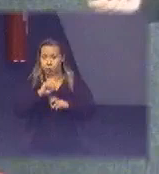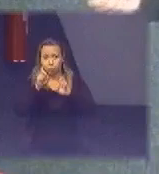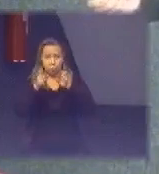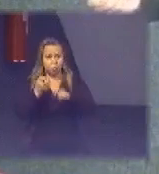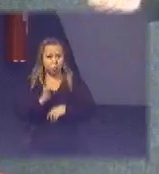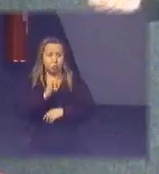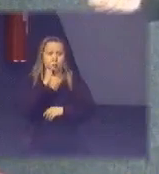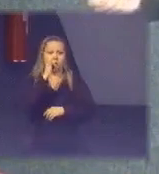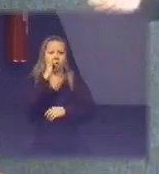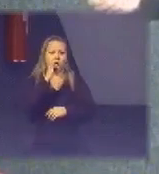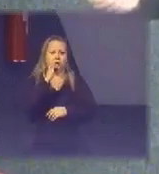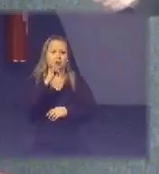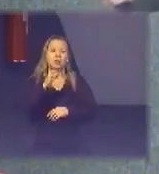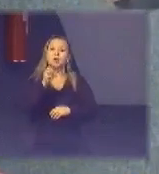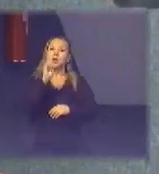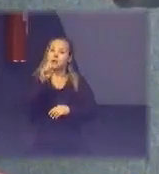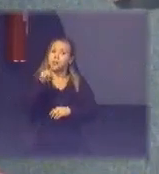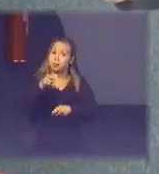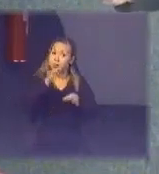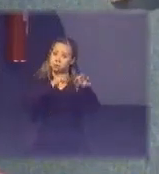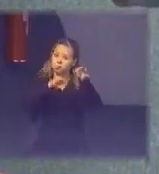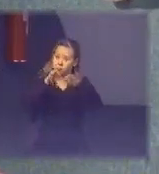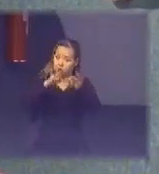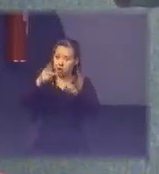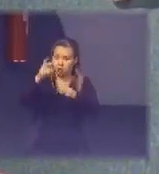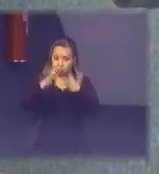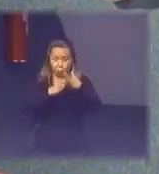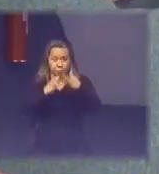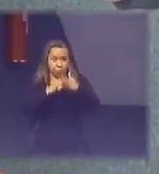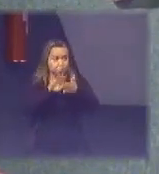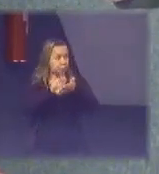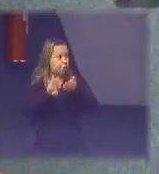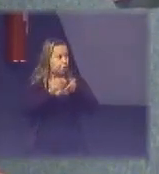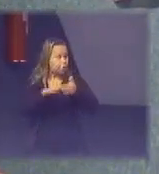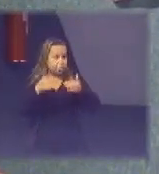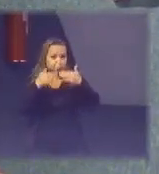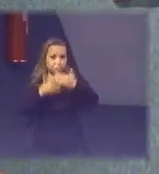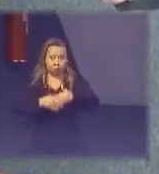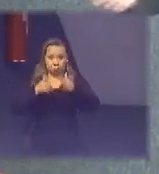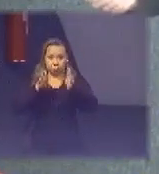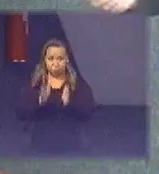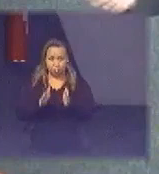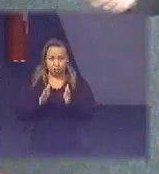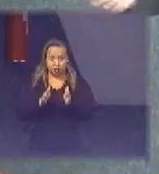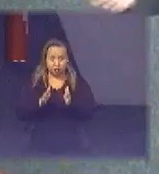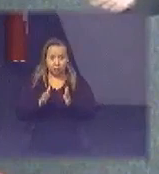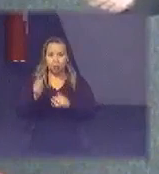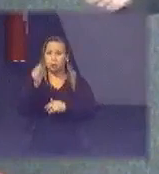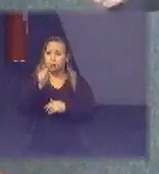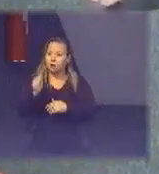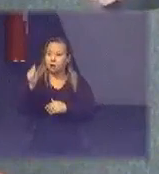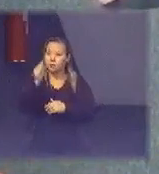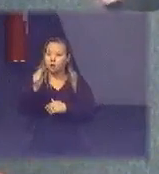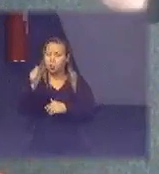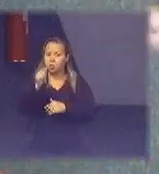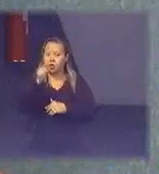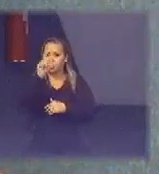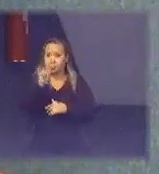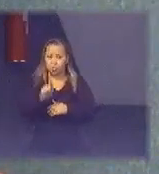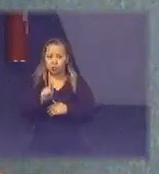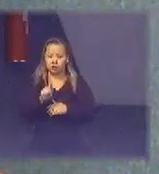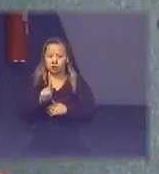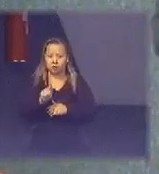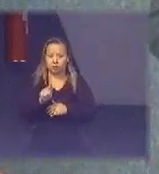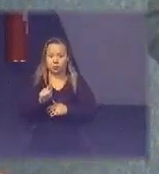se você quiser montar para a sua empresa você só tira essa caixinha que essa daqui são os associados de uma gestora que coloca o nome de